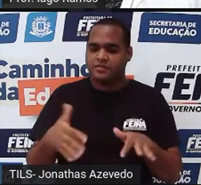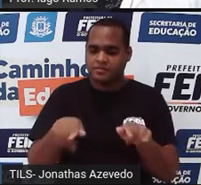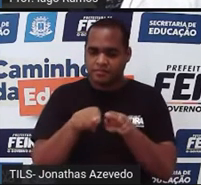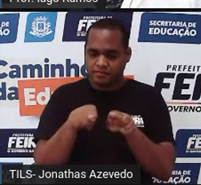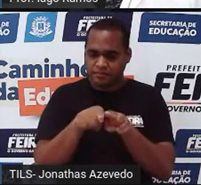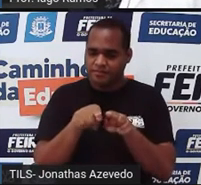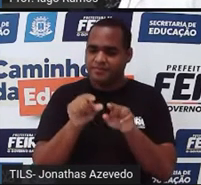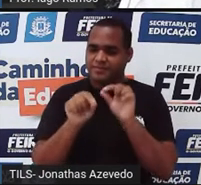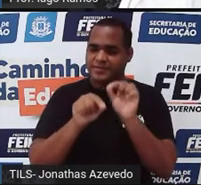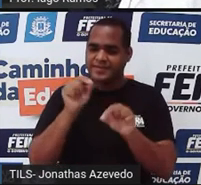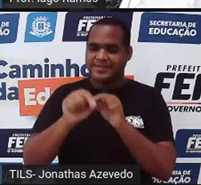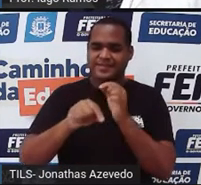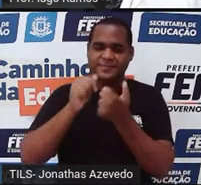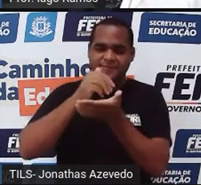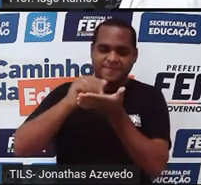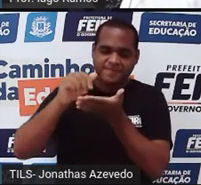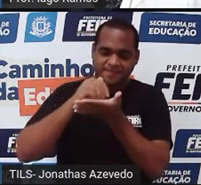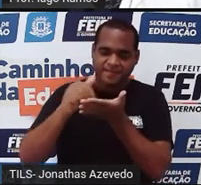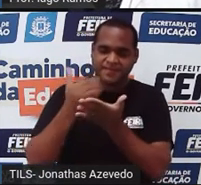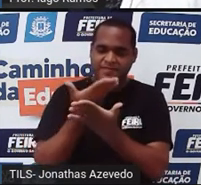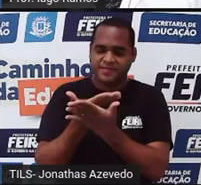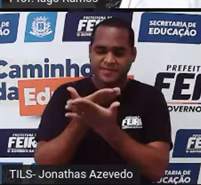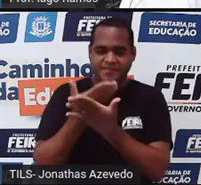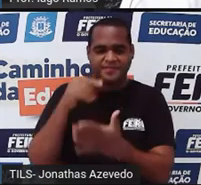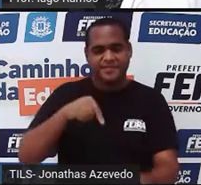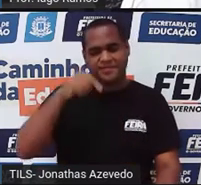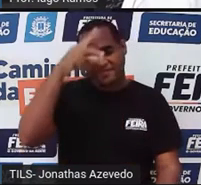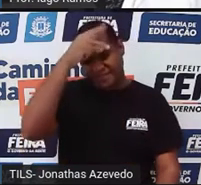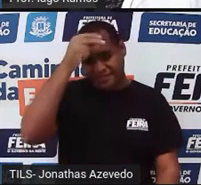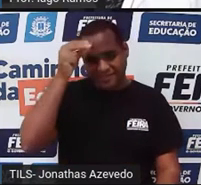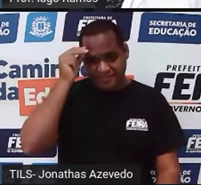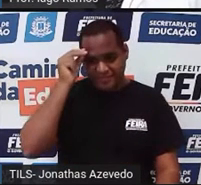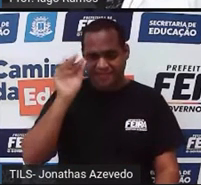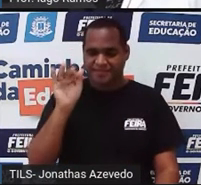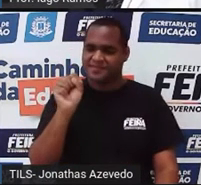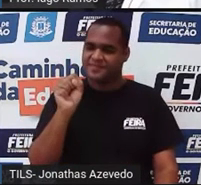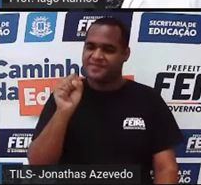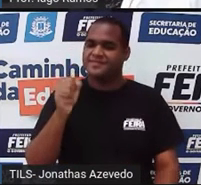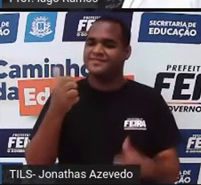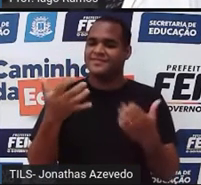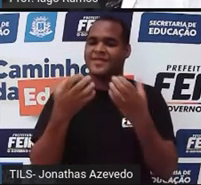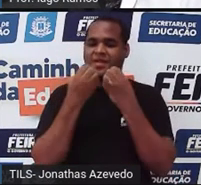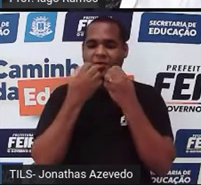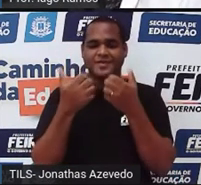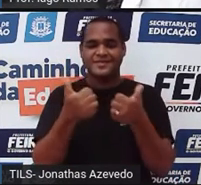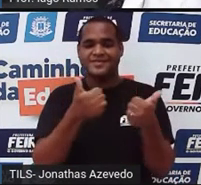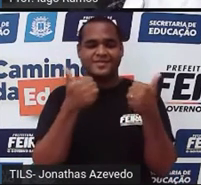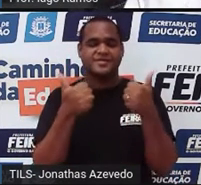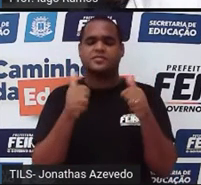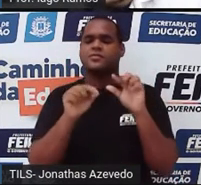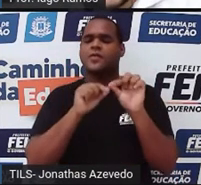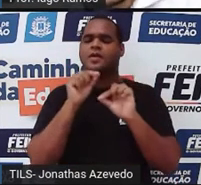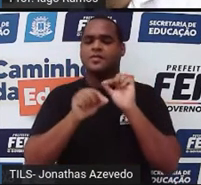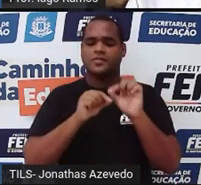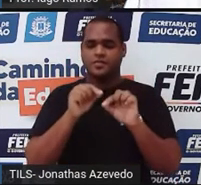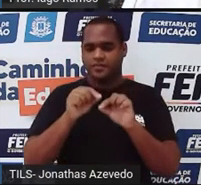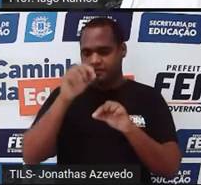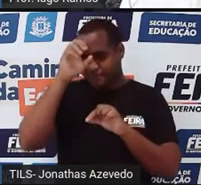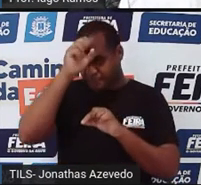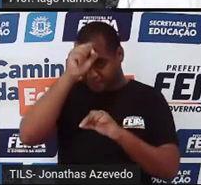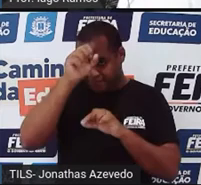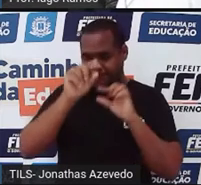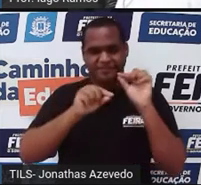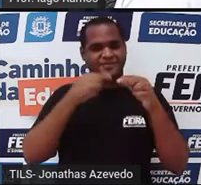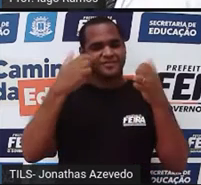própria Secretaria de Educação de Ferreira de Santana. Tá bom? E o que é que a gente vai aprender